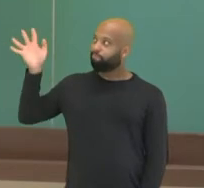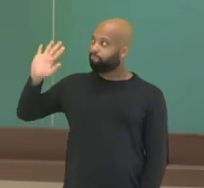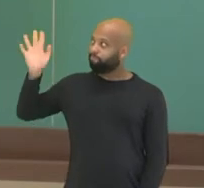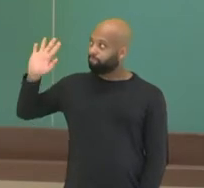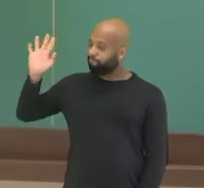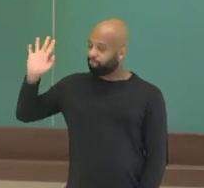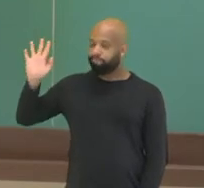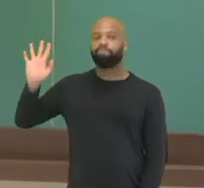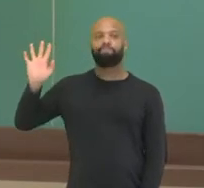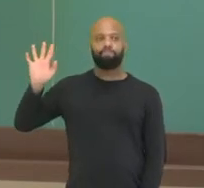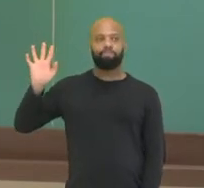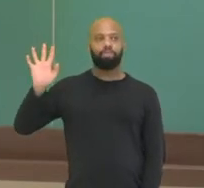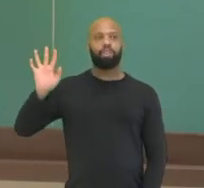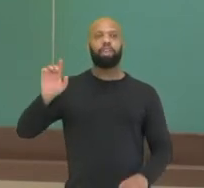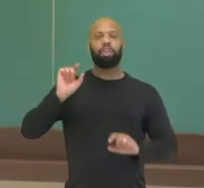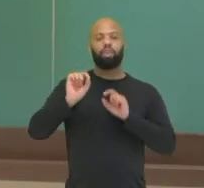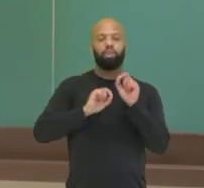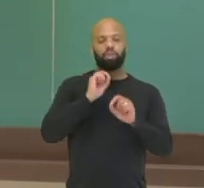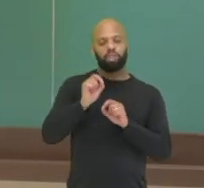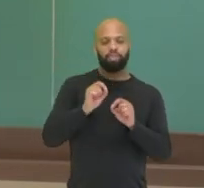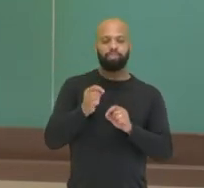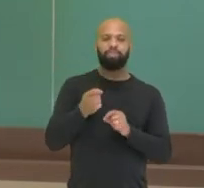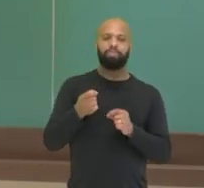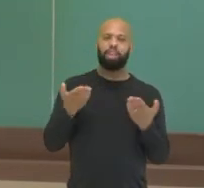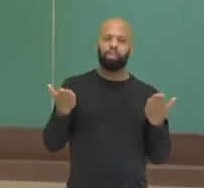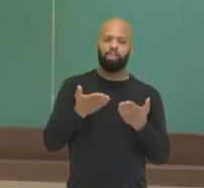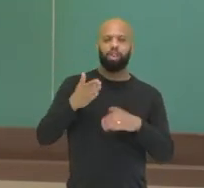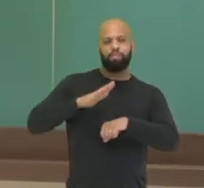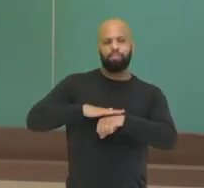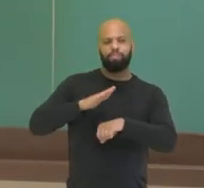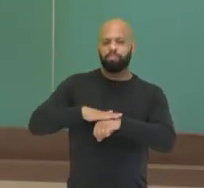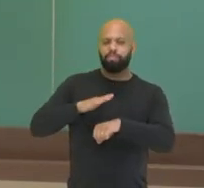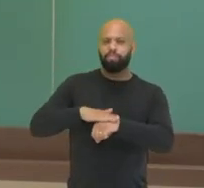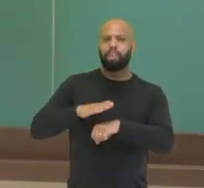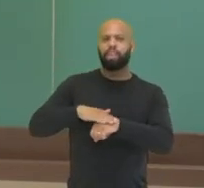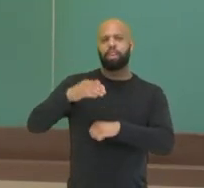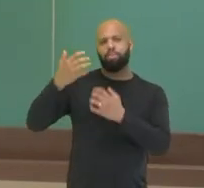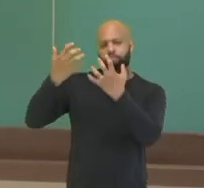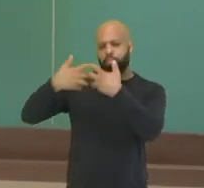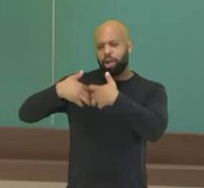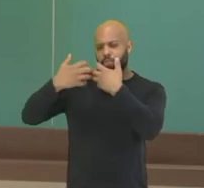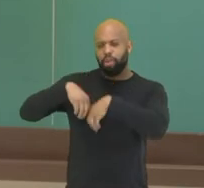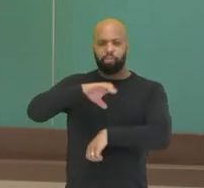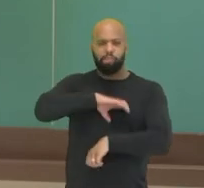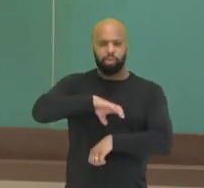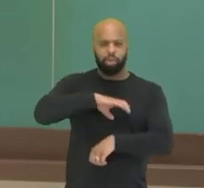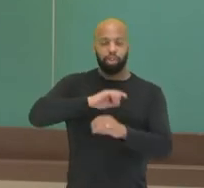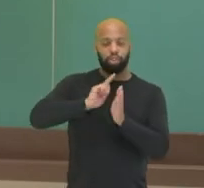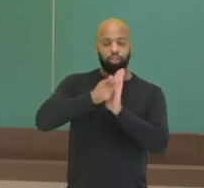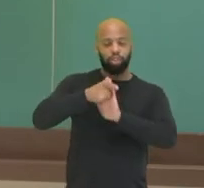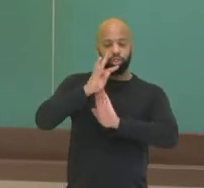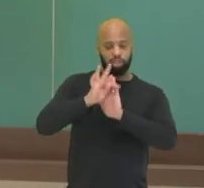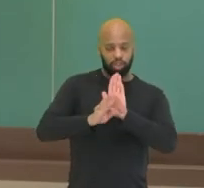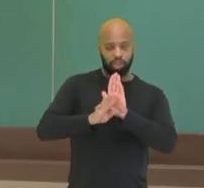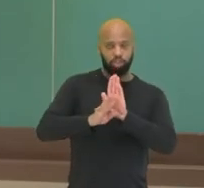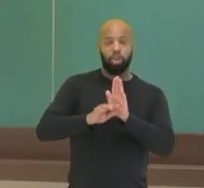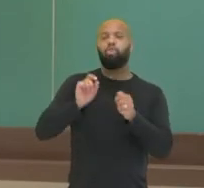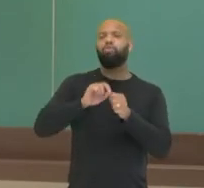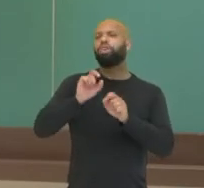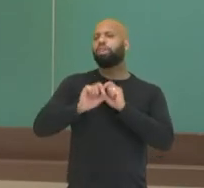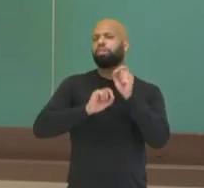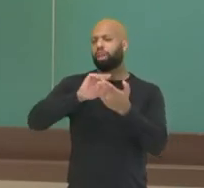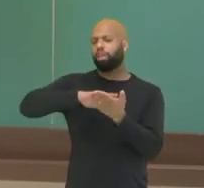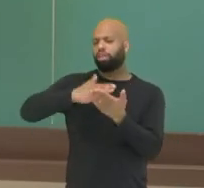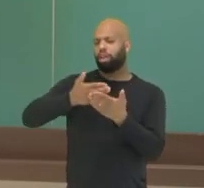aqui, né, abrilhantando esse momento de reflexão sobre a língua portuguesa, sobre gênero textual, fazendo a transcrição da minha